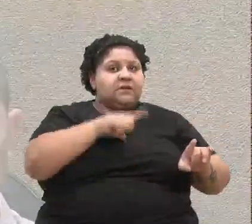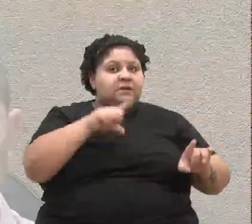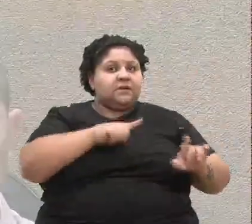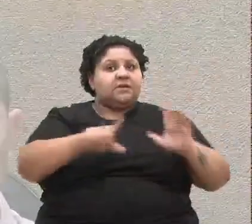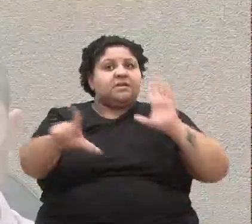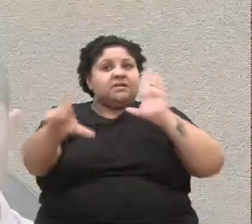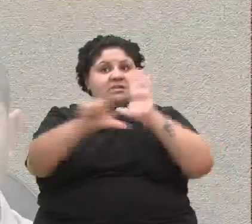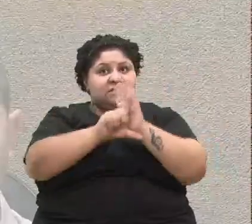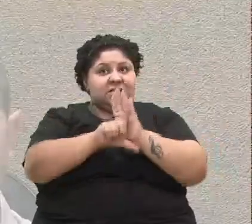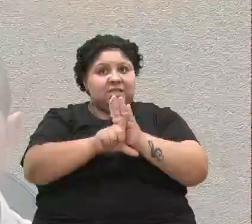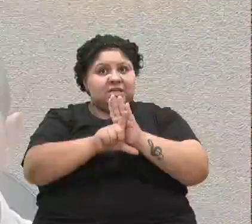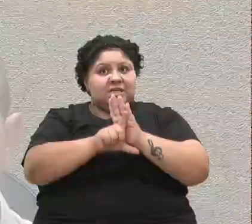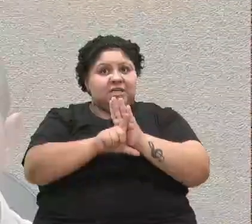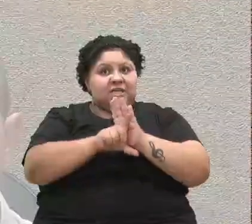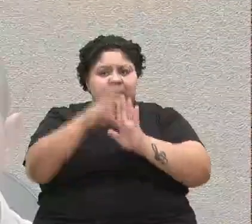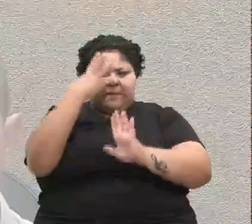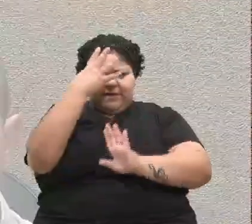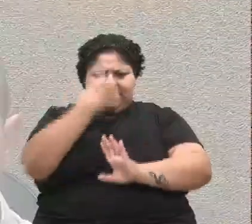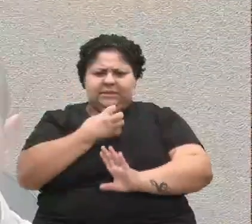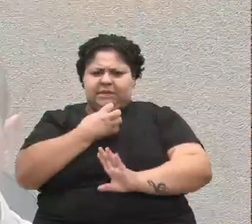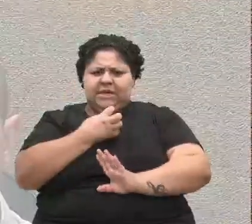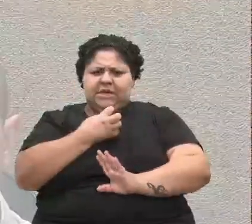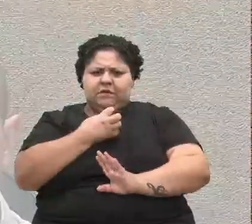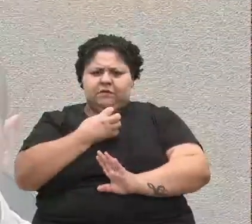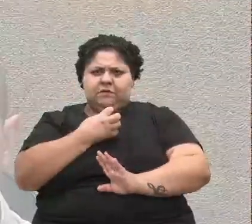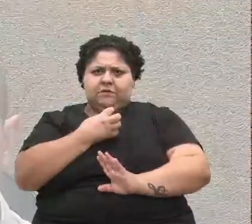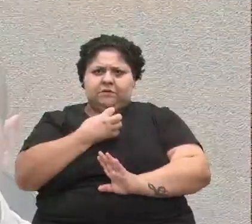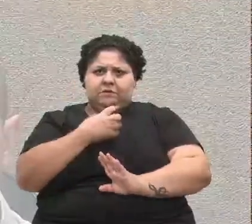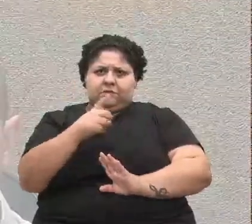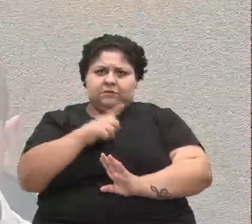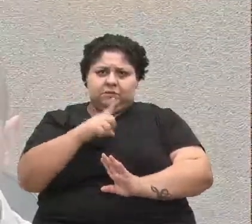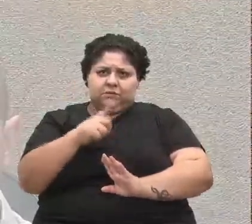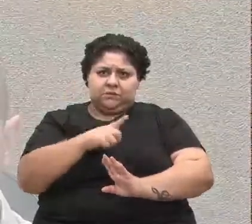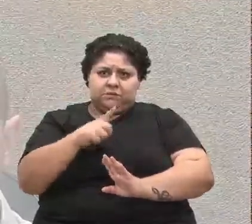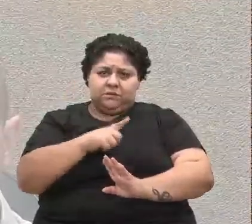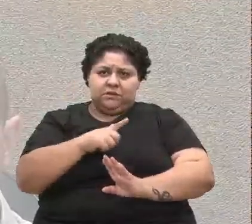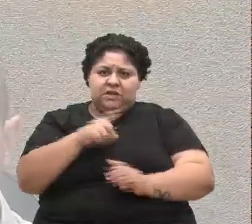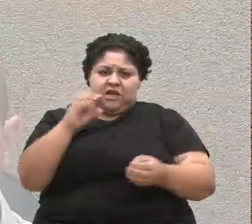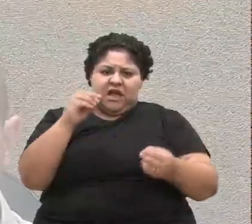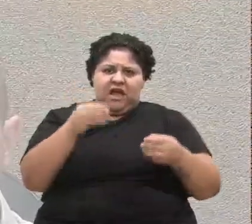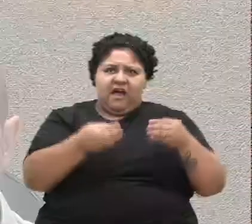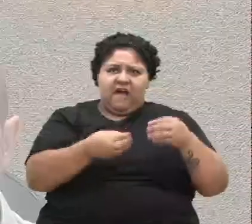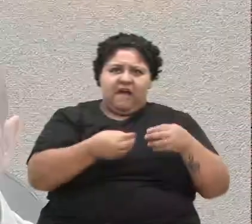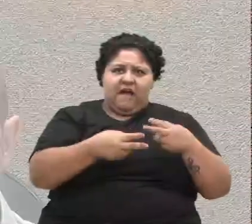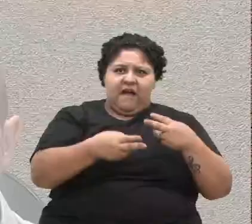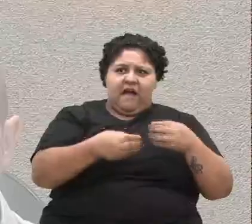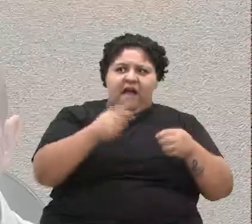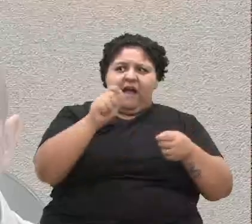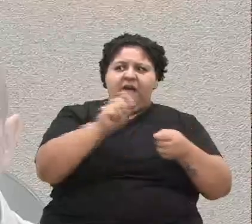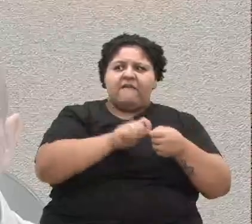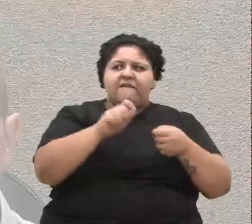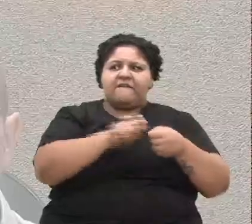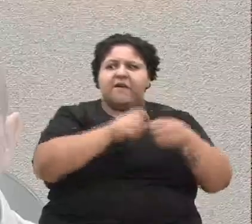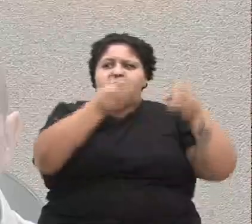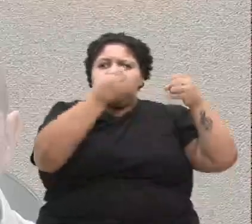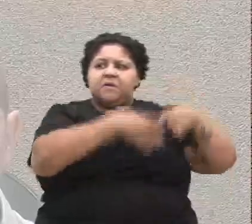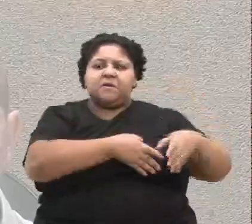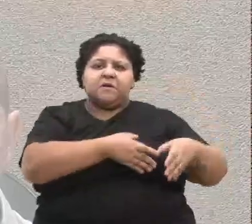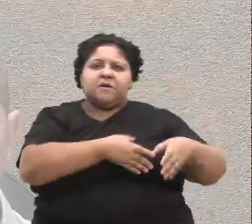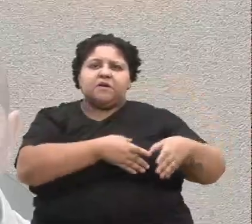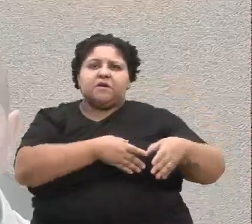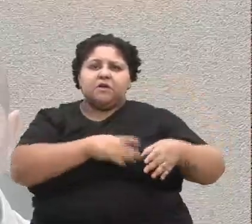leis fossem mais duras, se não existisse a maldita impunidade que impera no nosso país, aonde que o